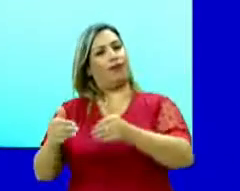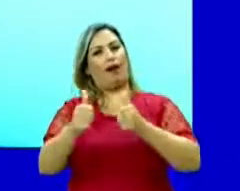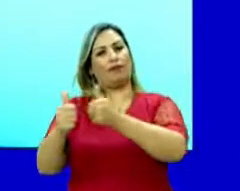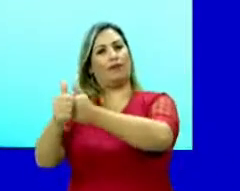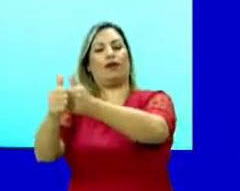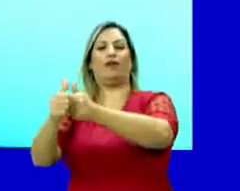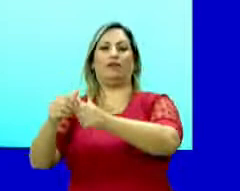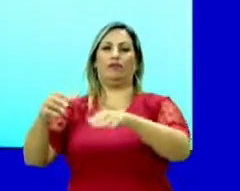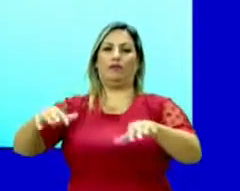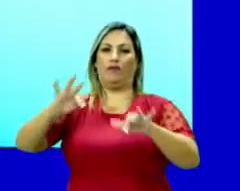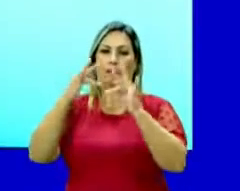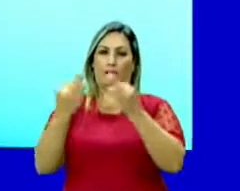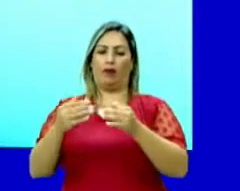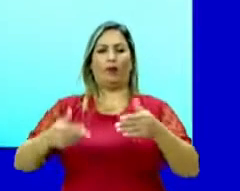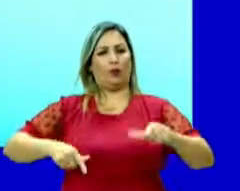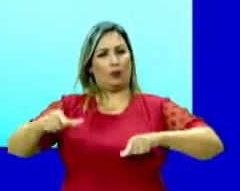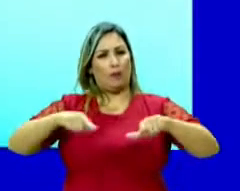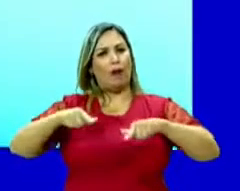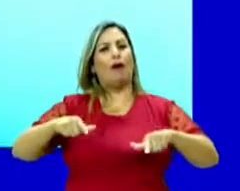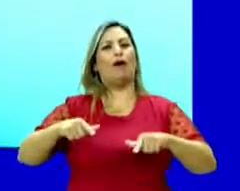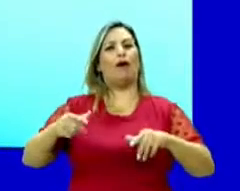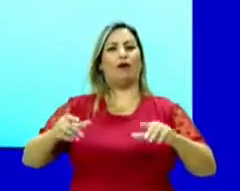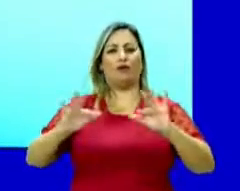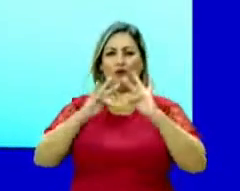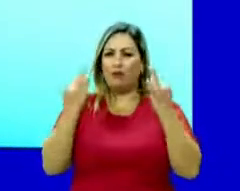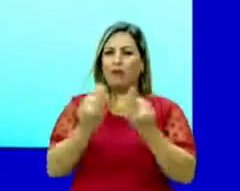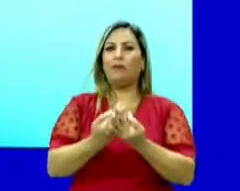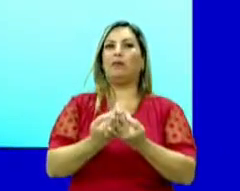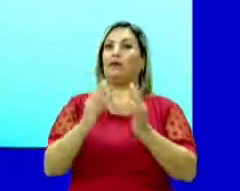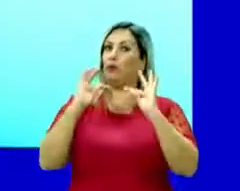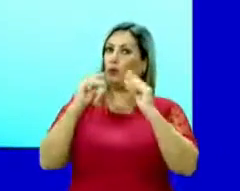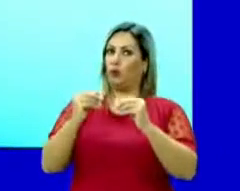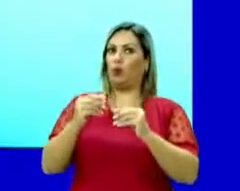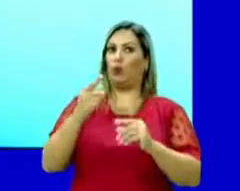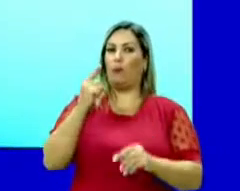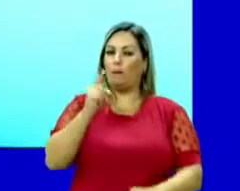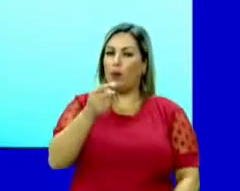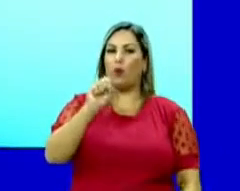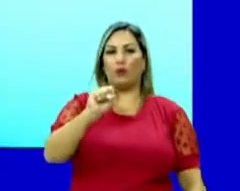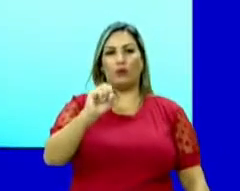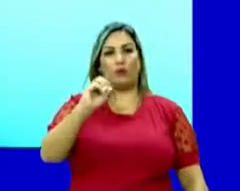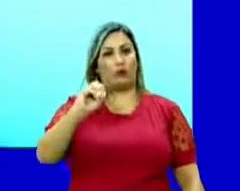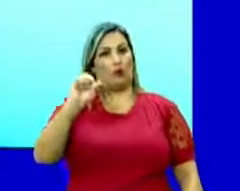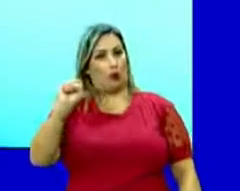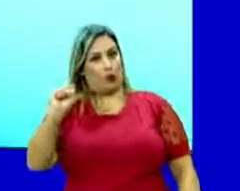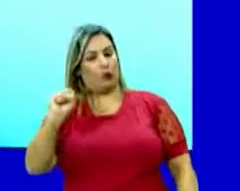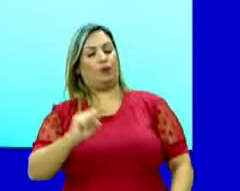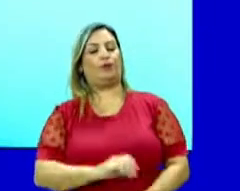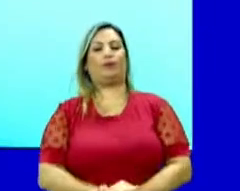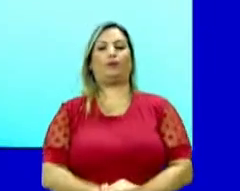corte, dos seus empregos, dos seus parentes, após o ano de 1808.